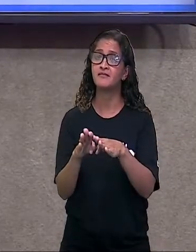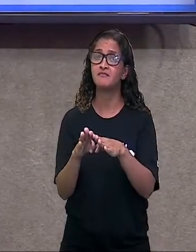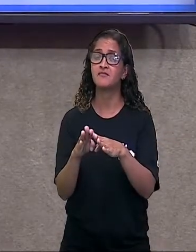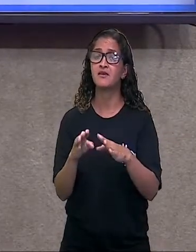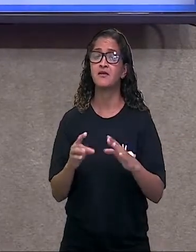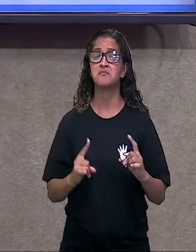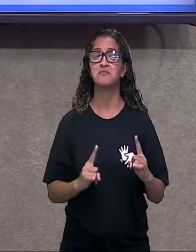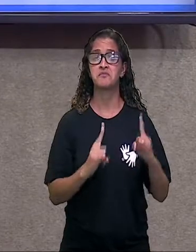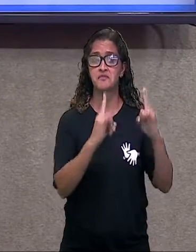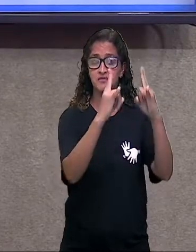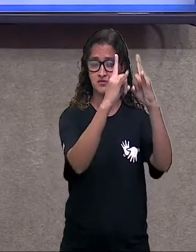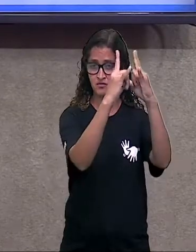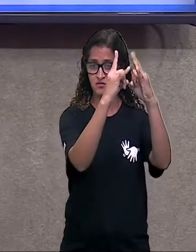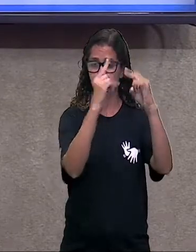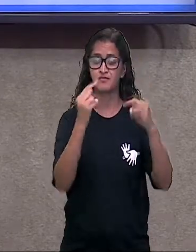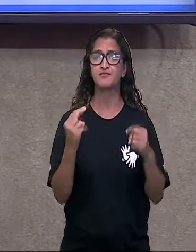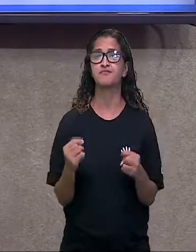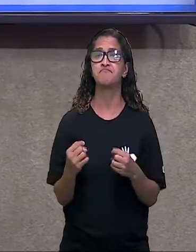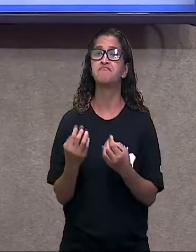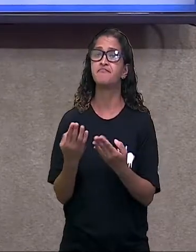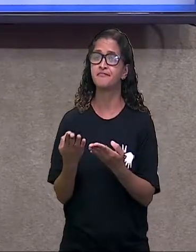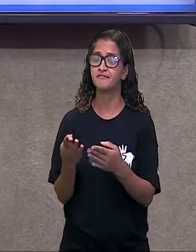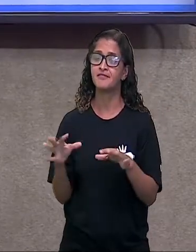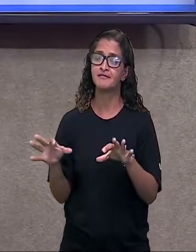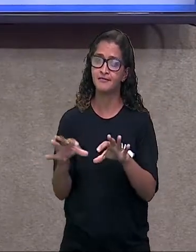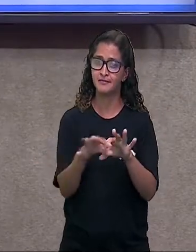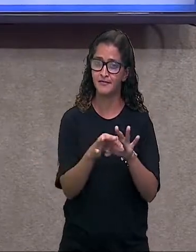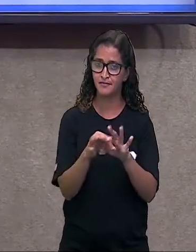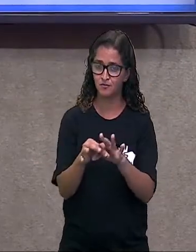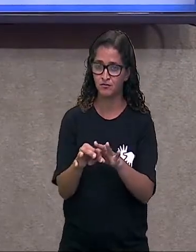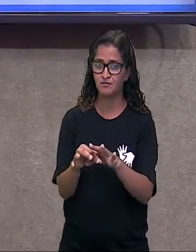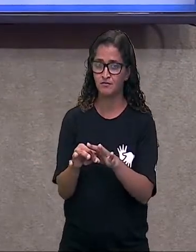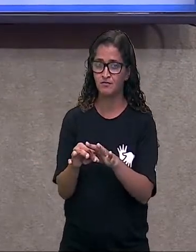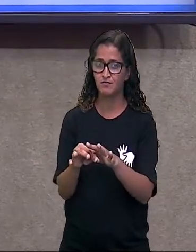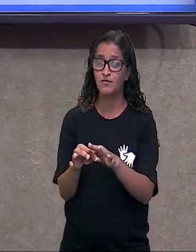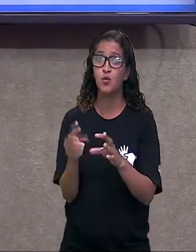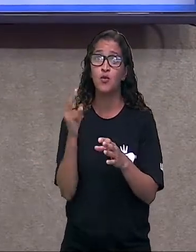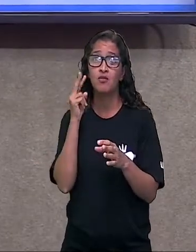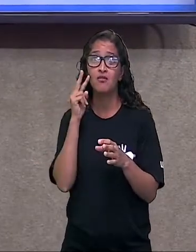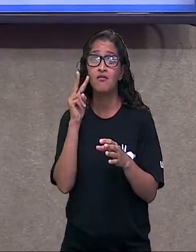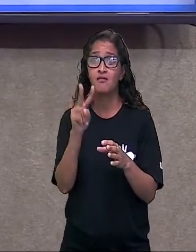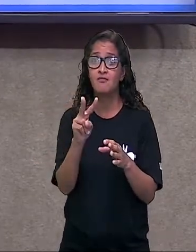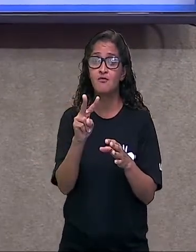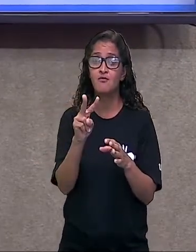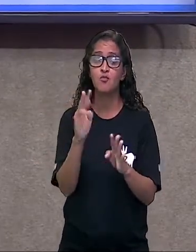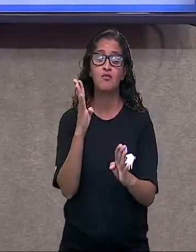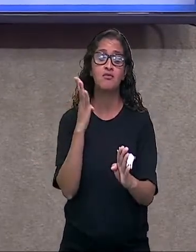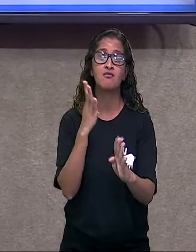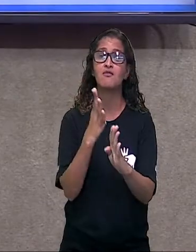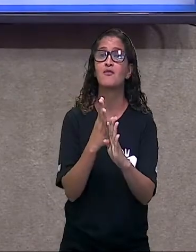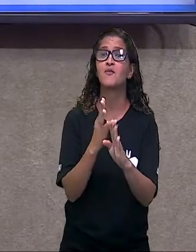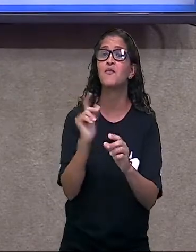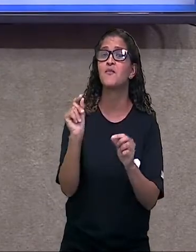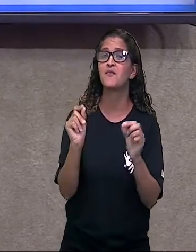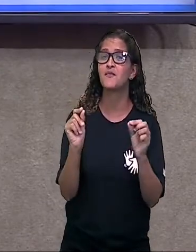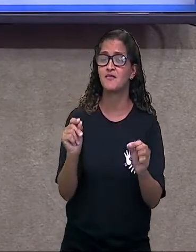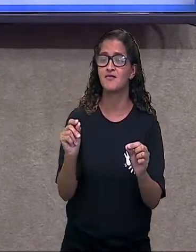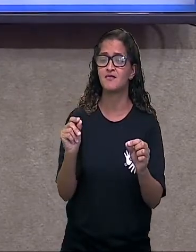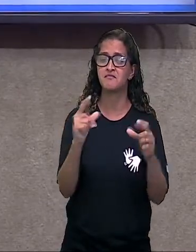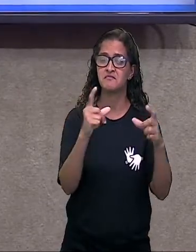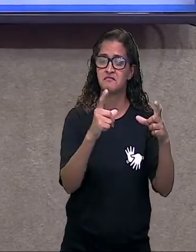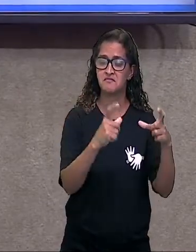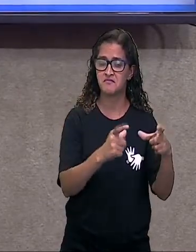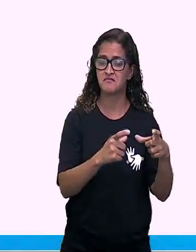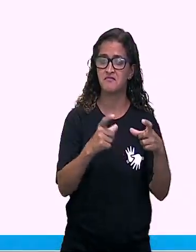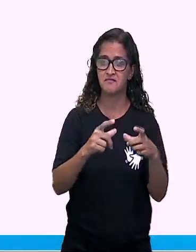ok? E hoje nós vamos falar sobre o que nós encontramos nos ambientes,